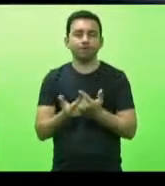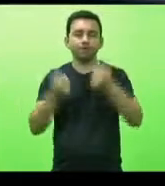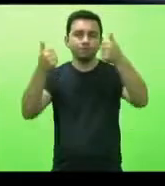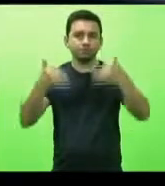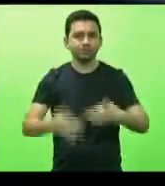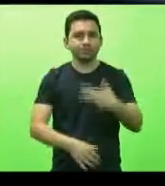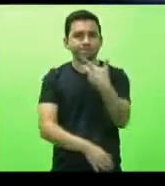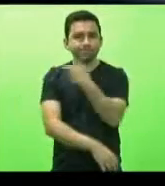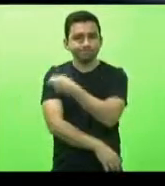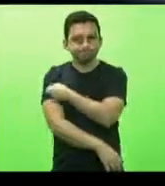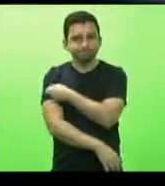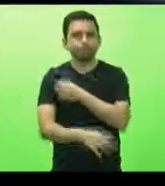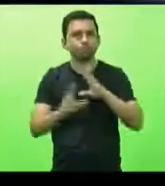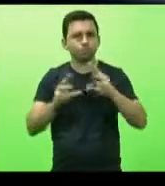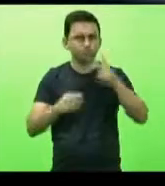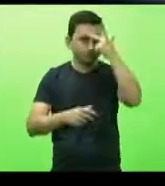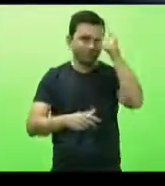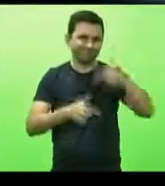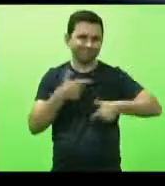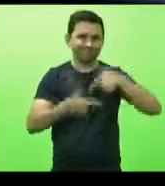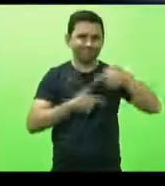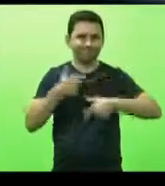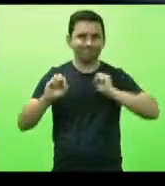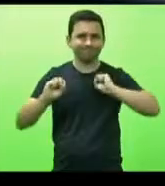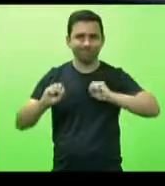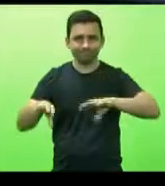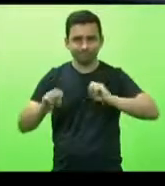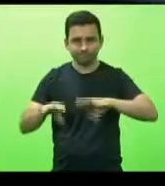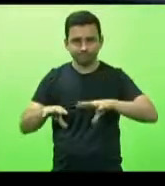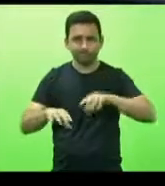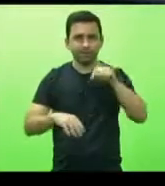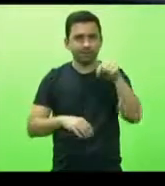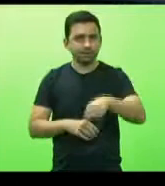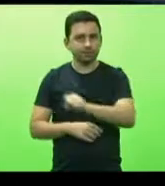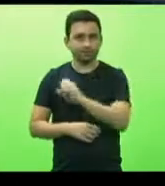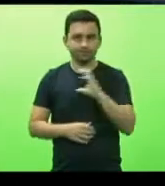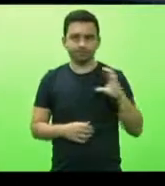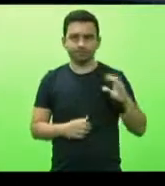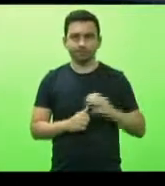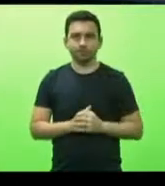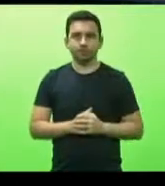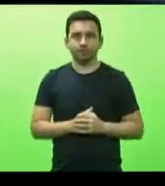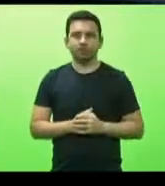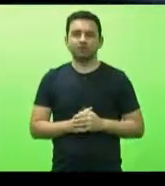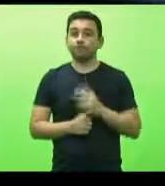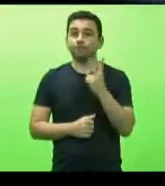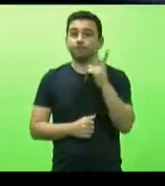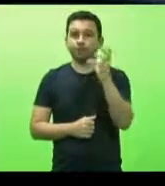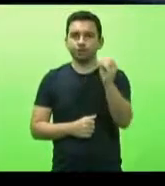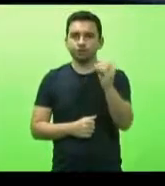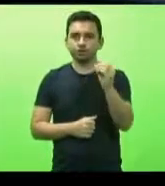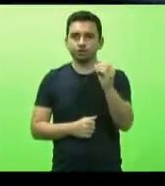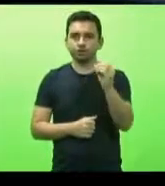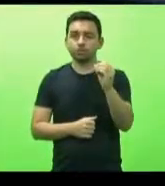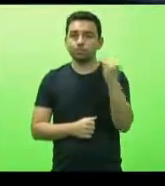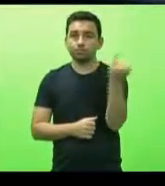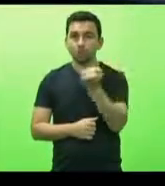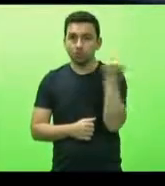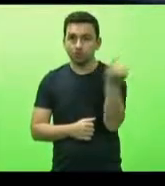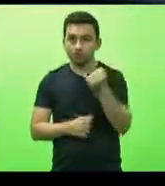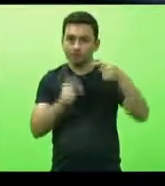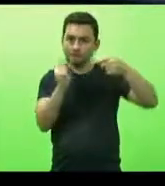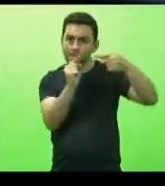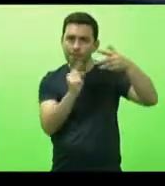vacinação dos trabalhadores em educação em Santa Catarina. 20 motivos para vacinar os trabalhadores da